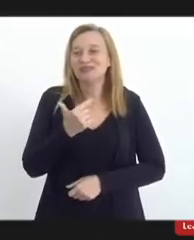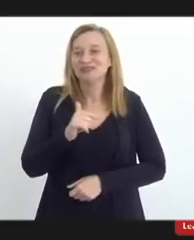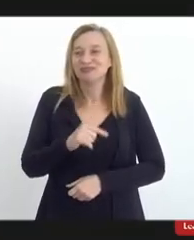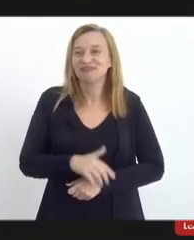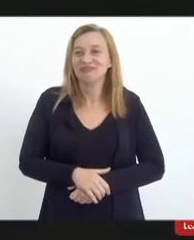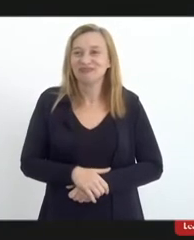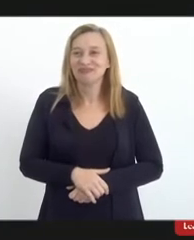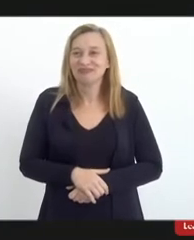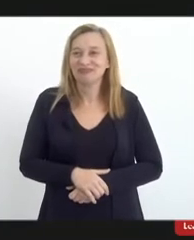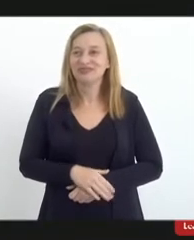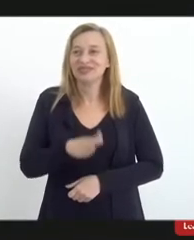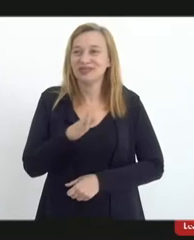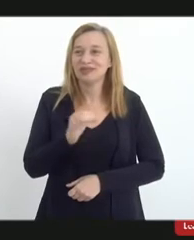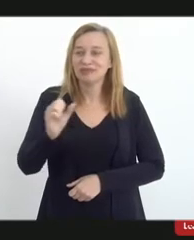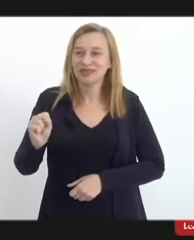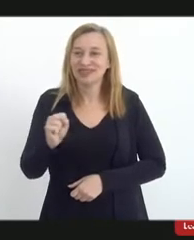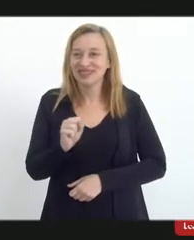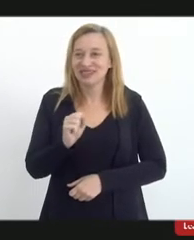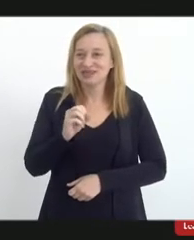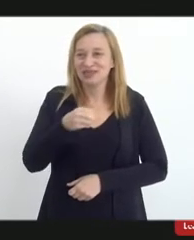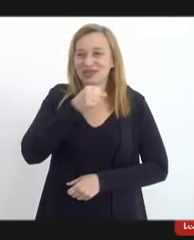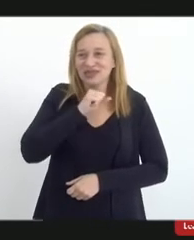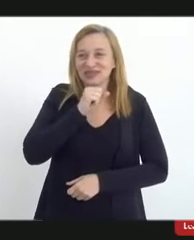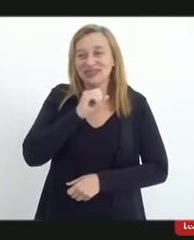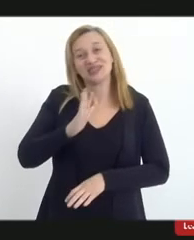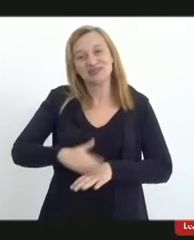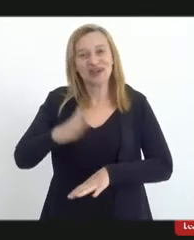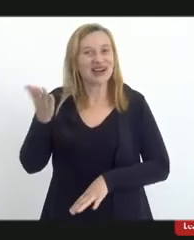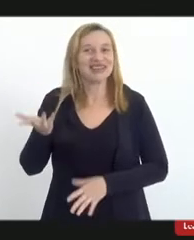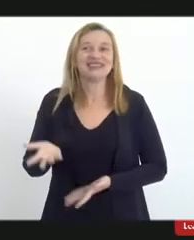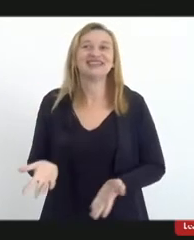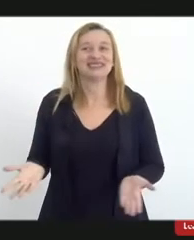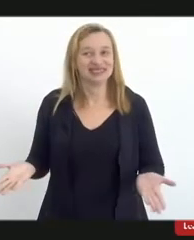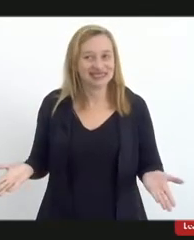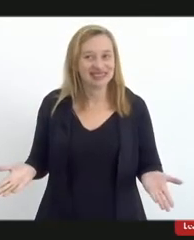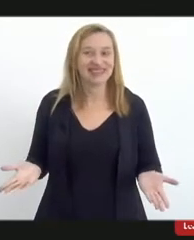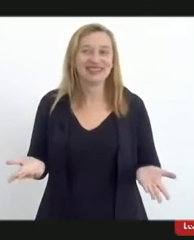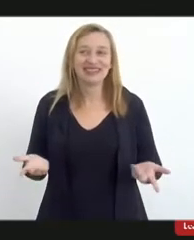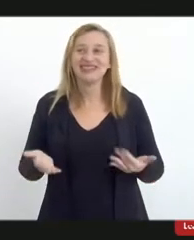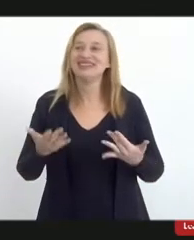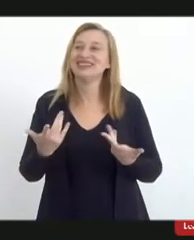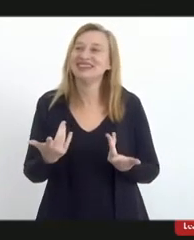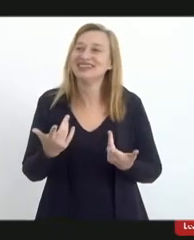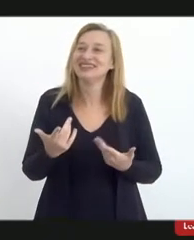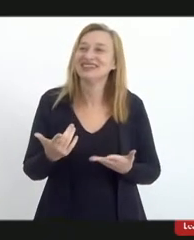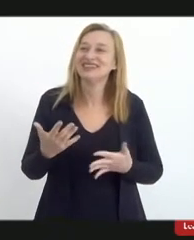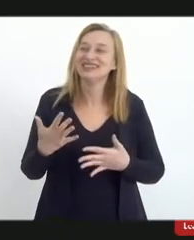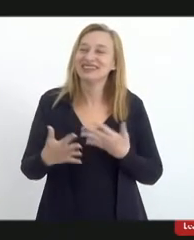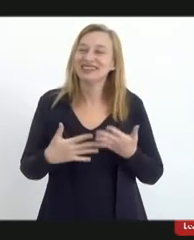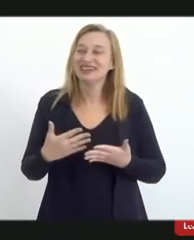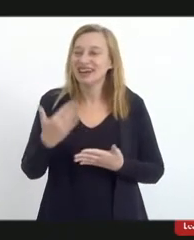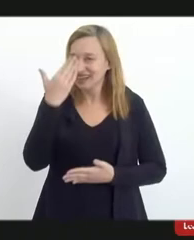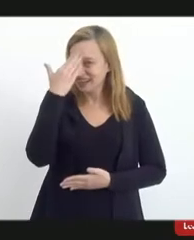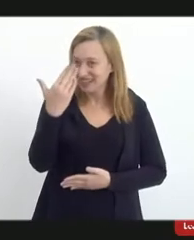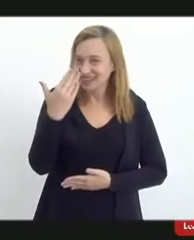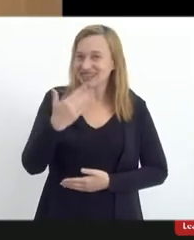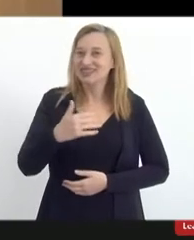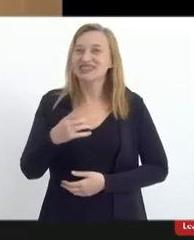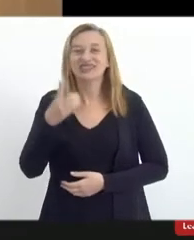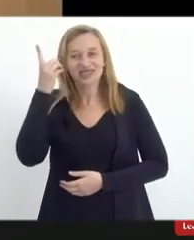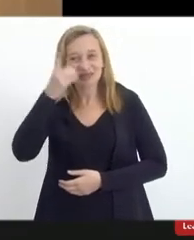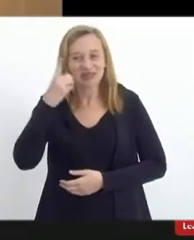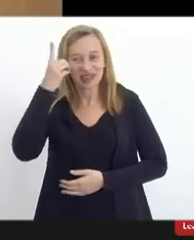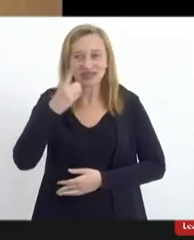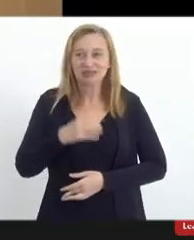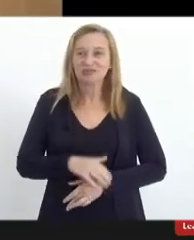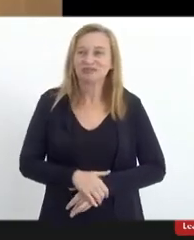Bisavó é demais, né, doutor Édio? Pelo amor de Deus. Eu tenho uma grande consideração por todos e eu agradeço muito, deputada,